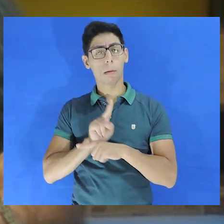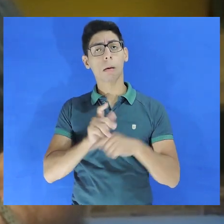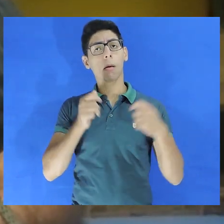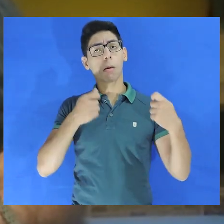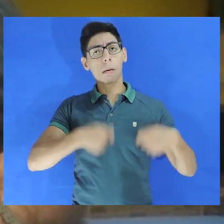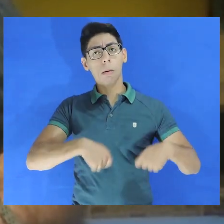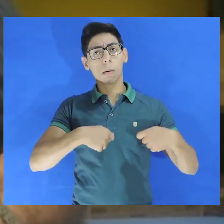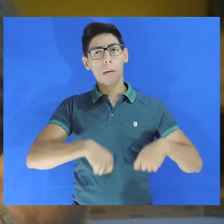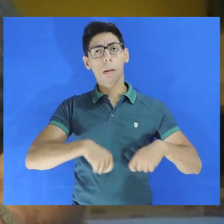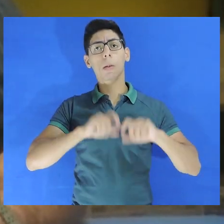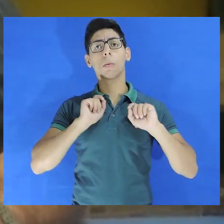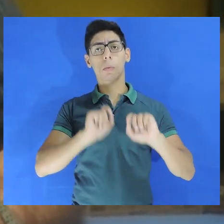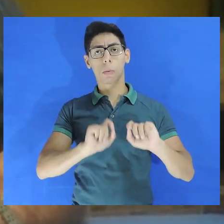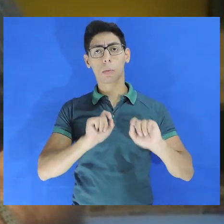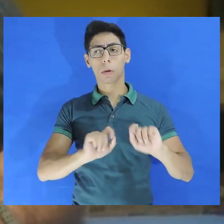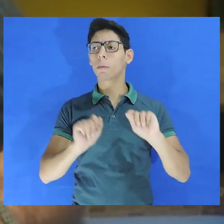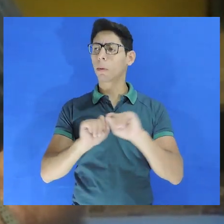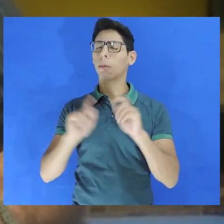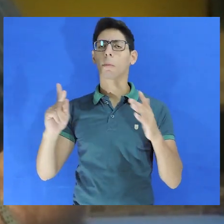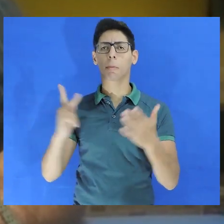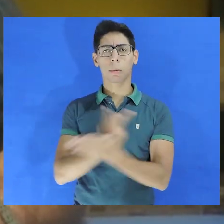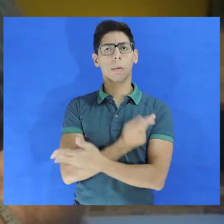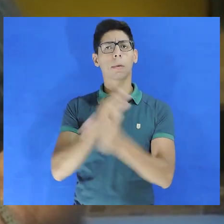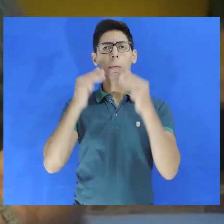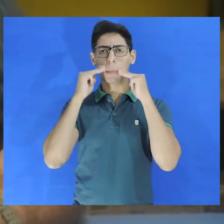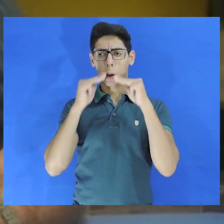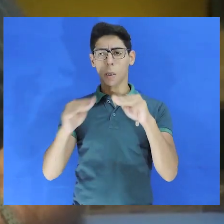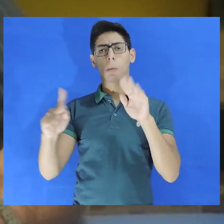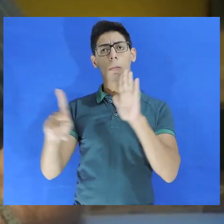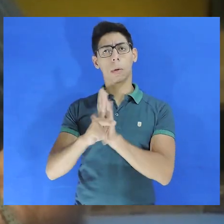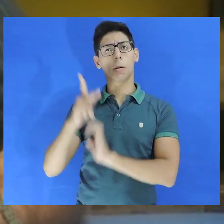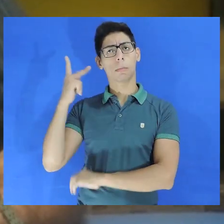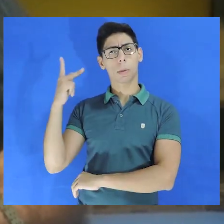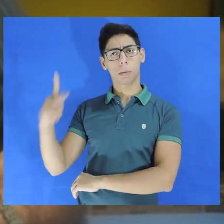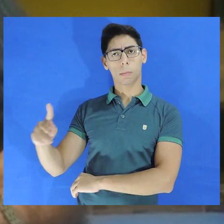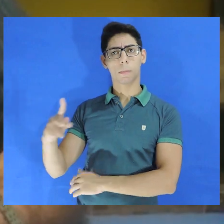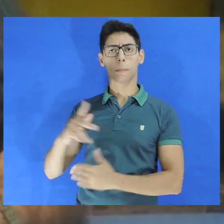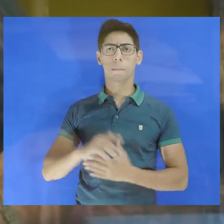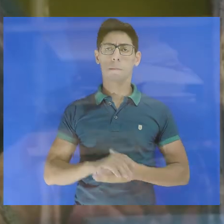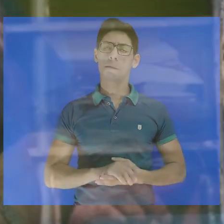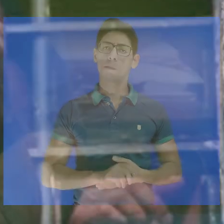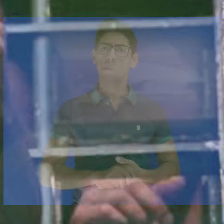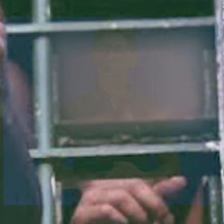fiscalizador que precisa cumprir a sua missão.